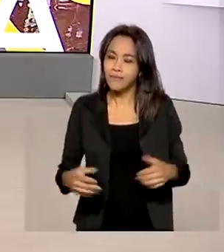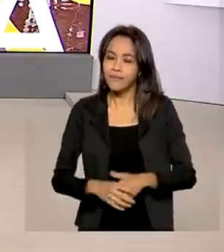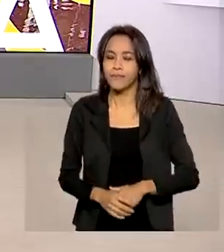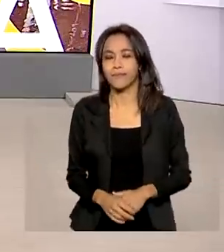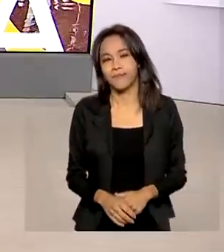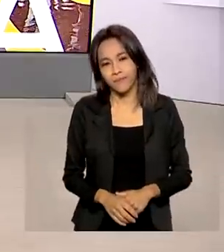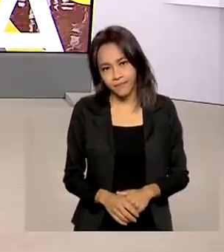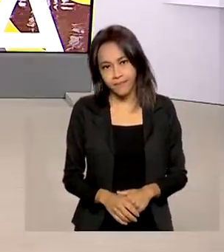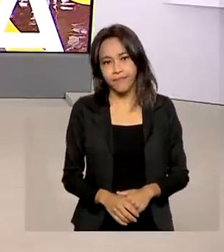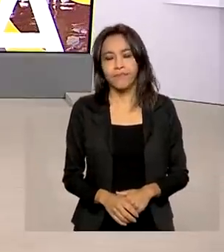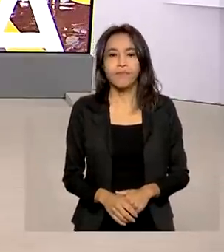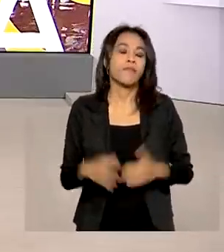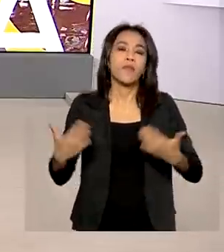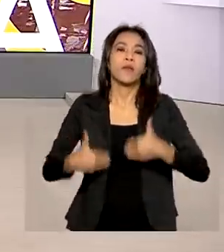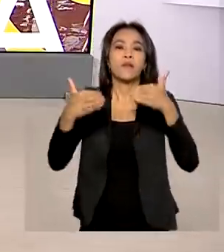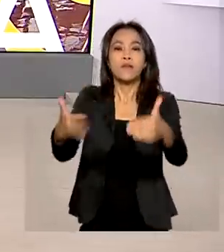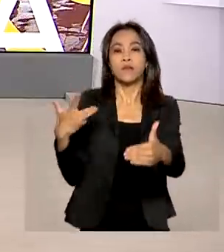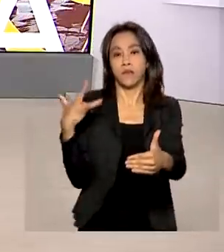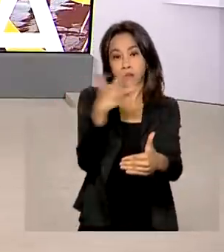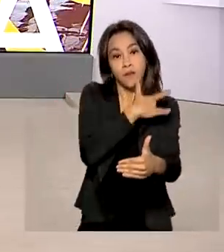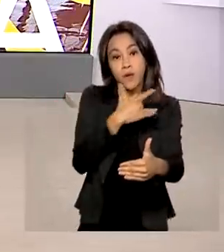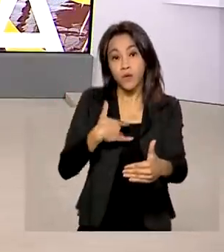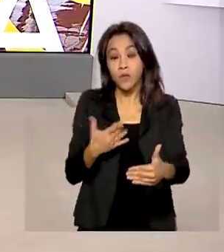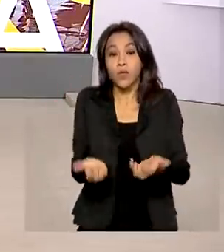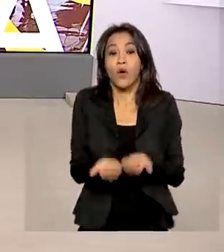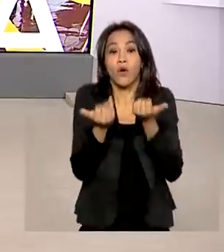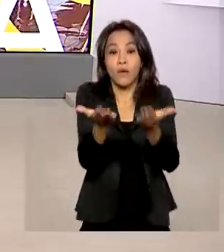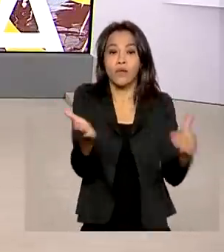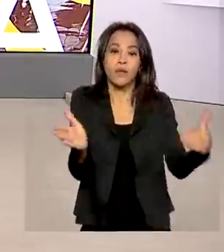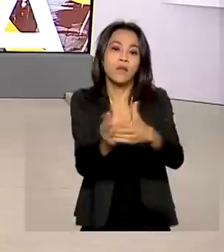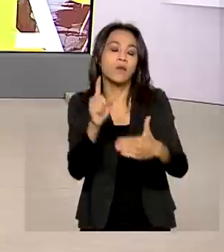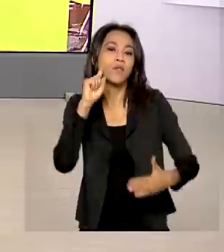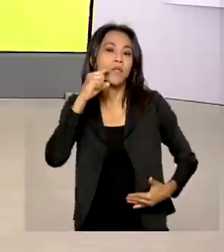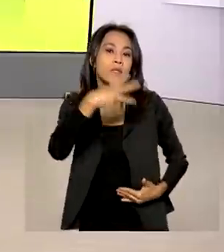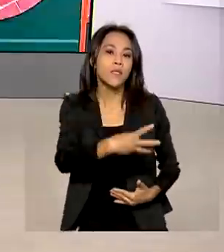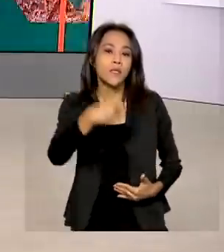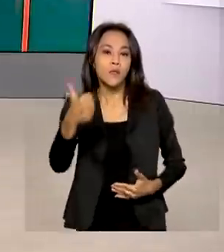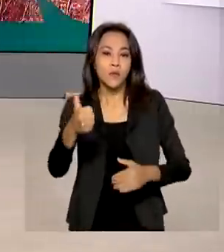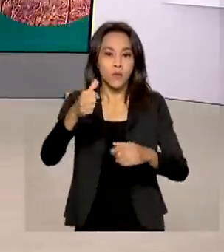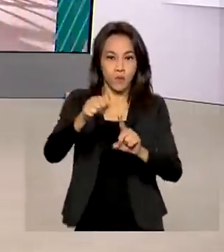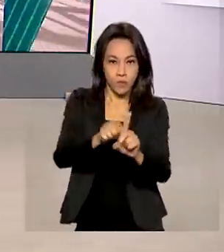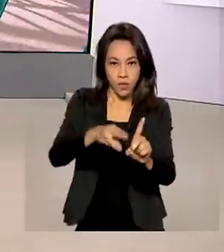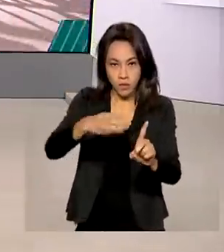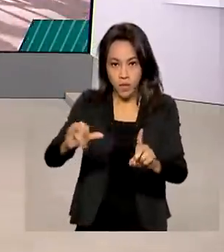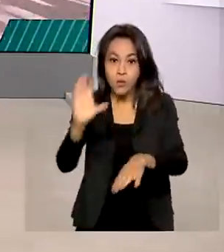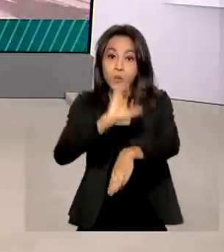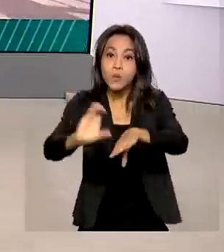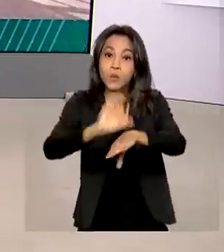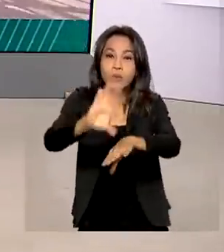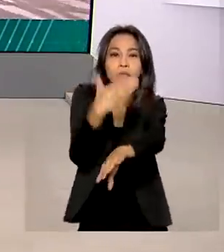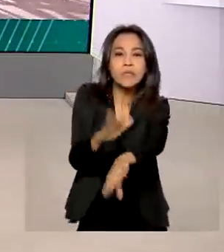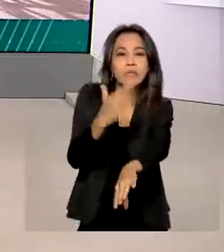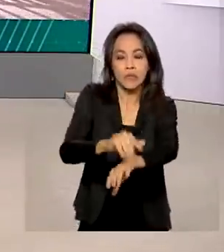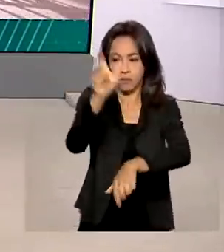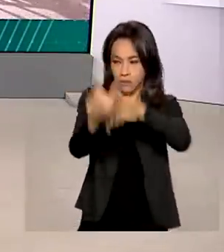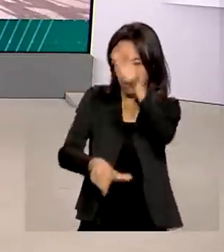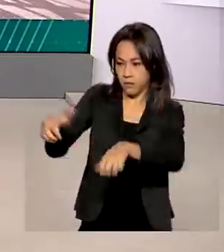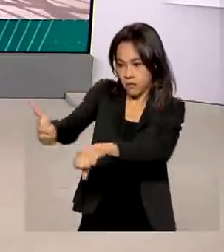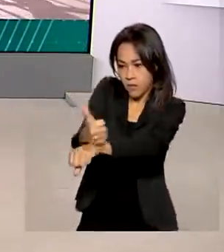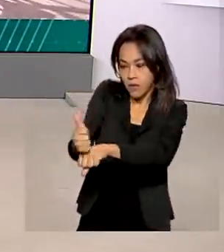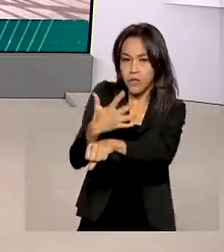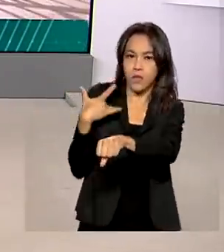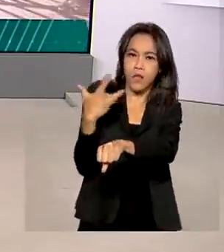O Ministério da Saúde oferece até 31 de março um curso de capacitação para que profissionais de saúde atuem no